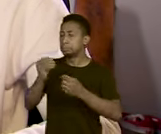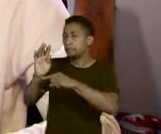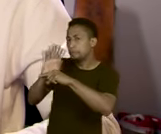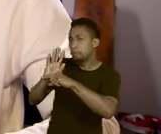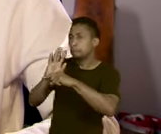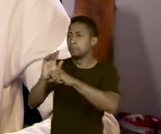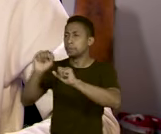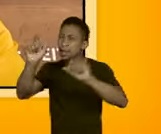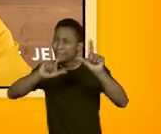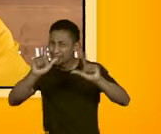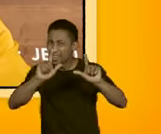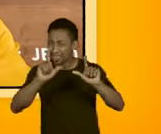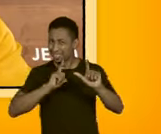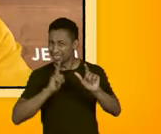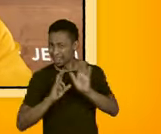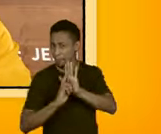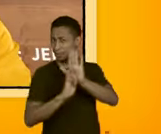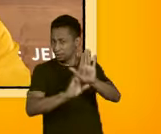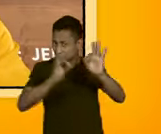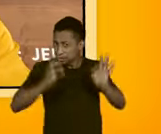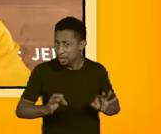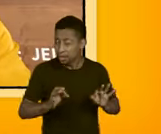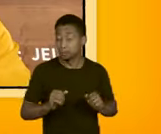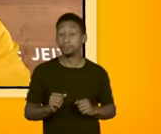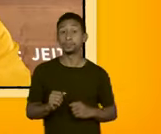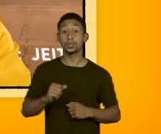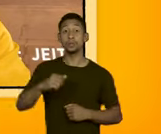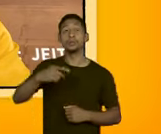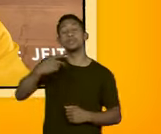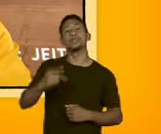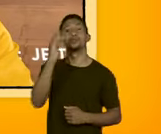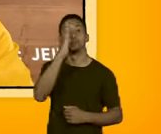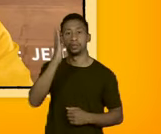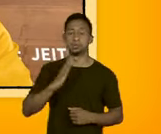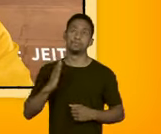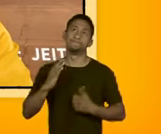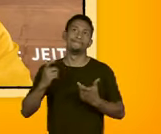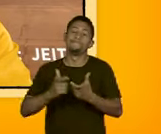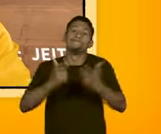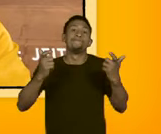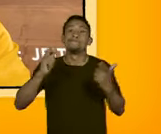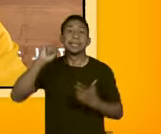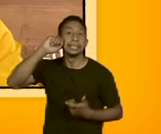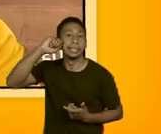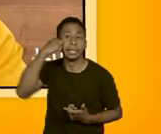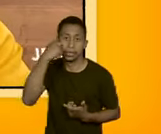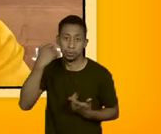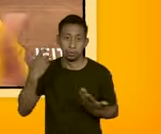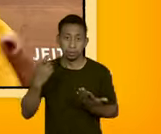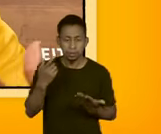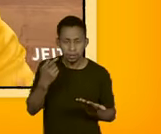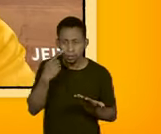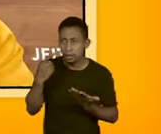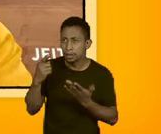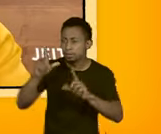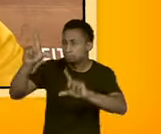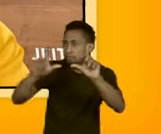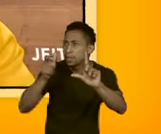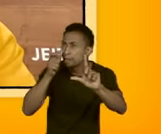exemplo? A gente tá no Brasil, um país de maioria negra, né? Então, se a gente fosse ver TVs,